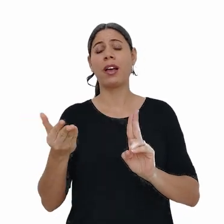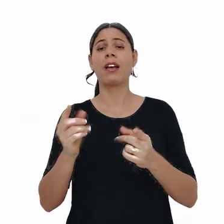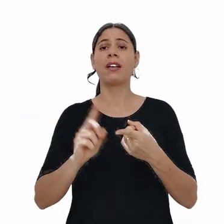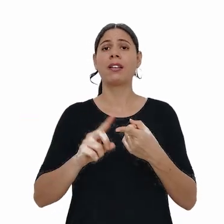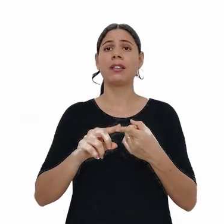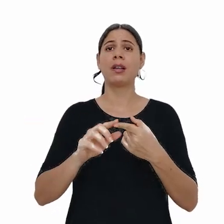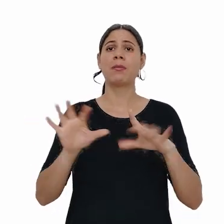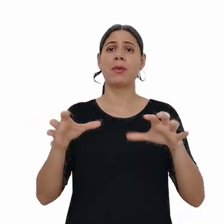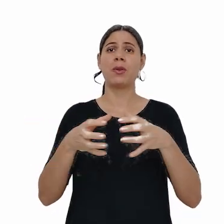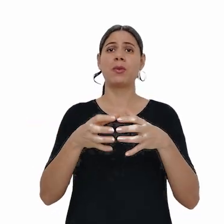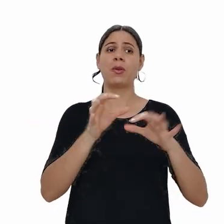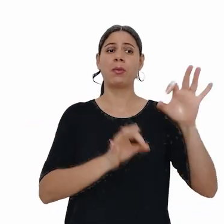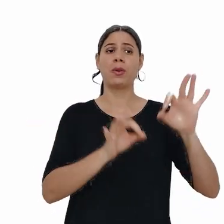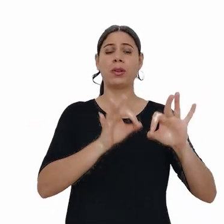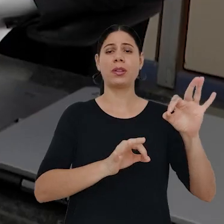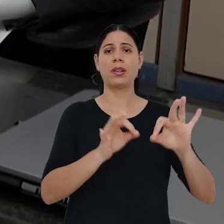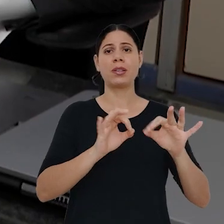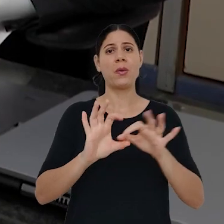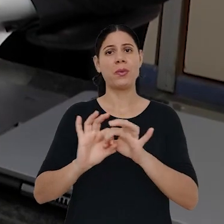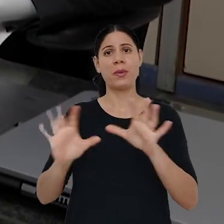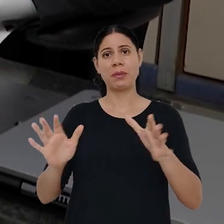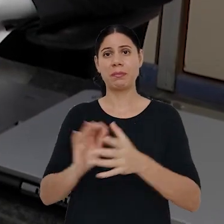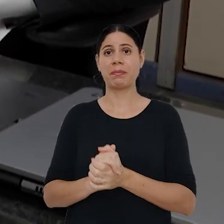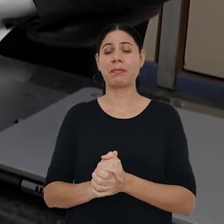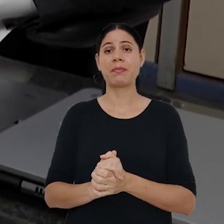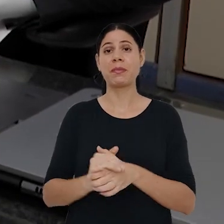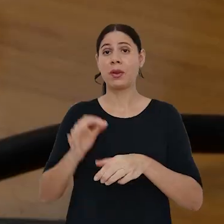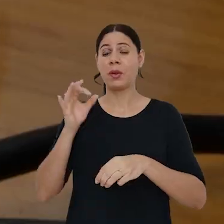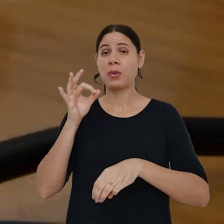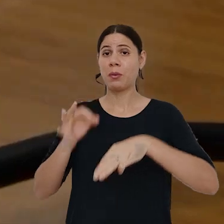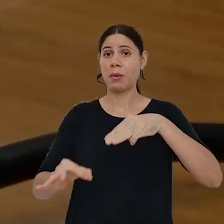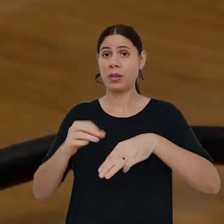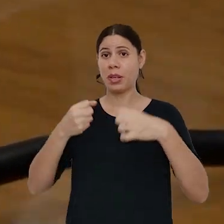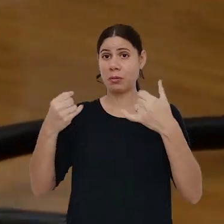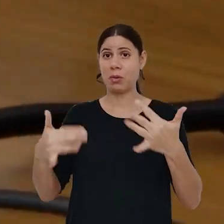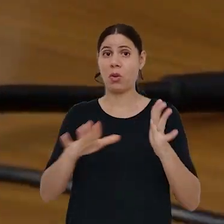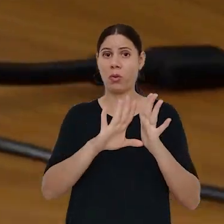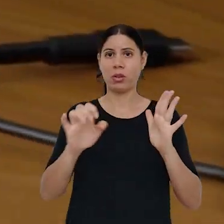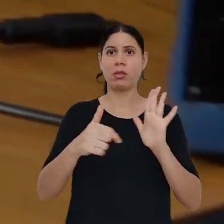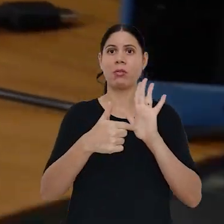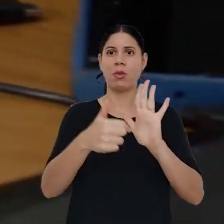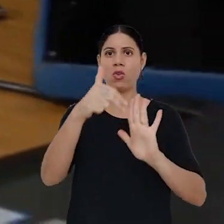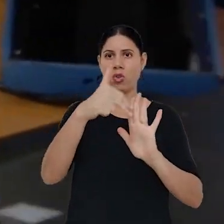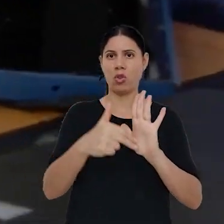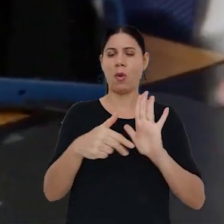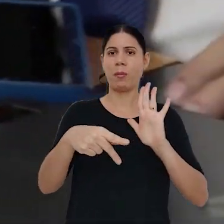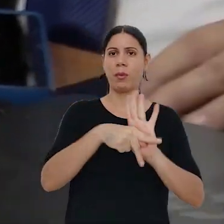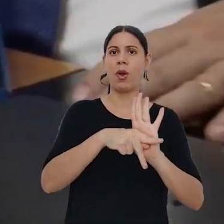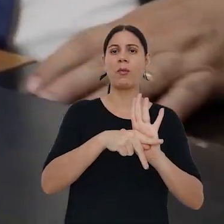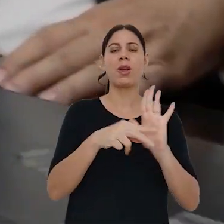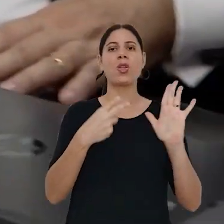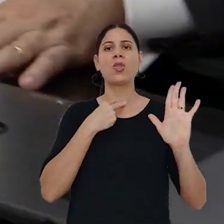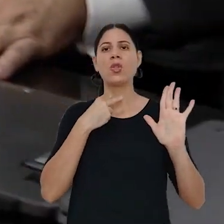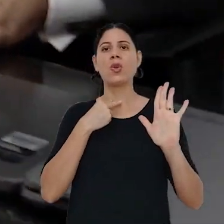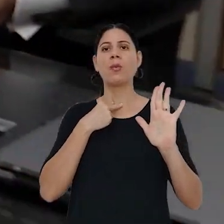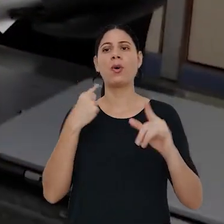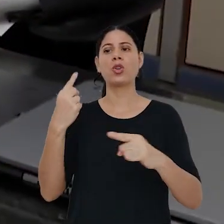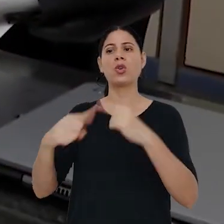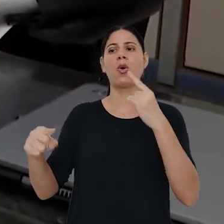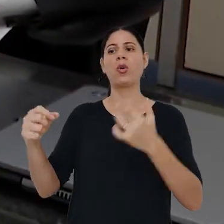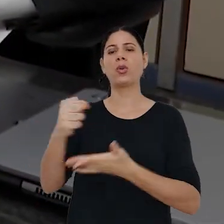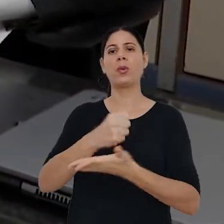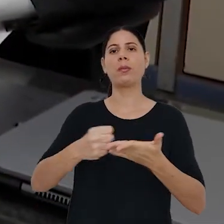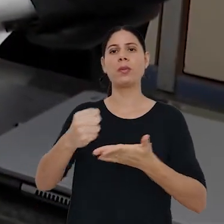e nem pela organização do concurso. Para o magistrado, embora o edital tenha força normativa dentro do concurso, ele não pode